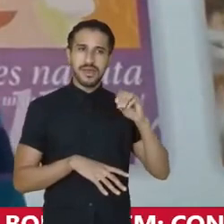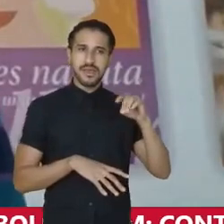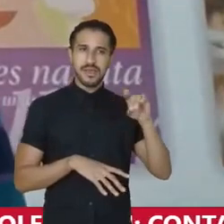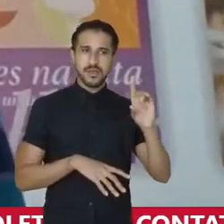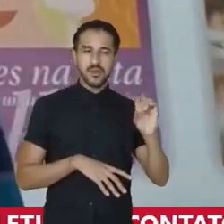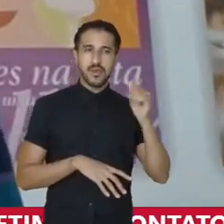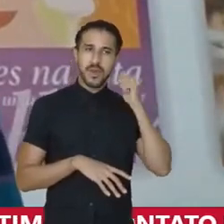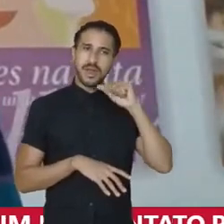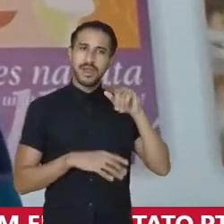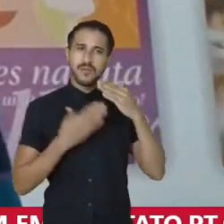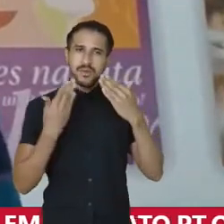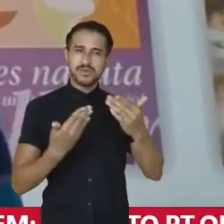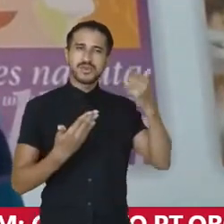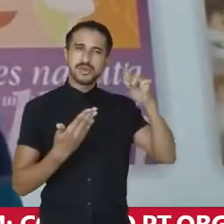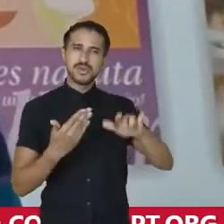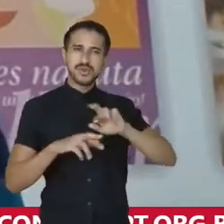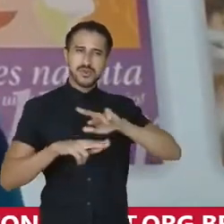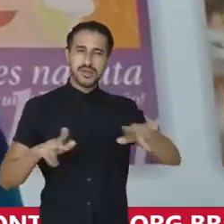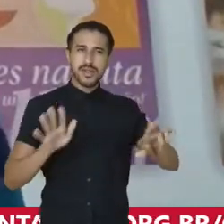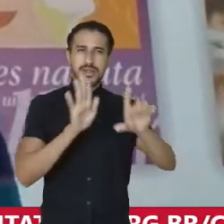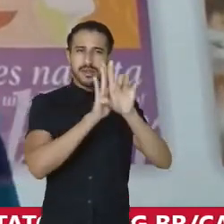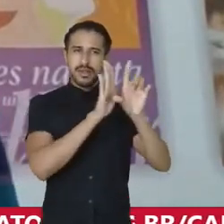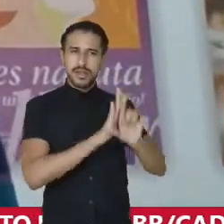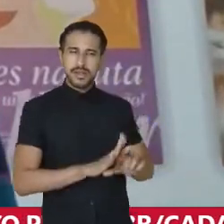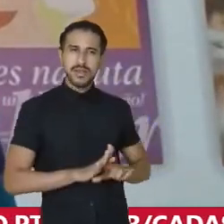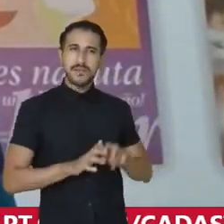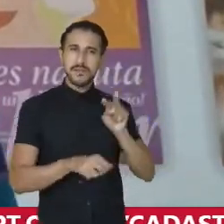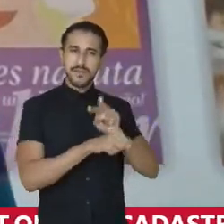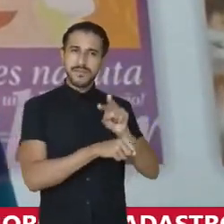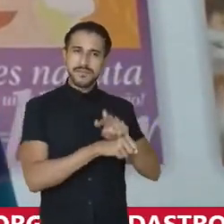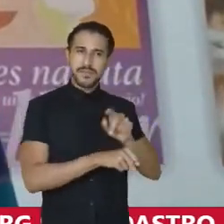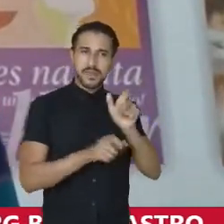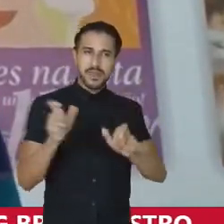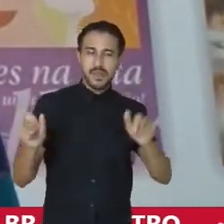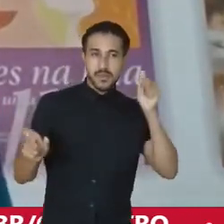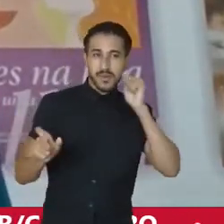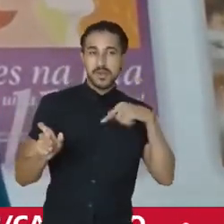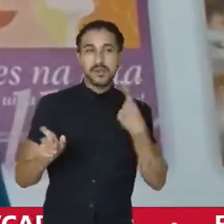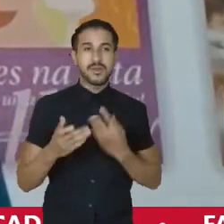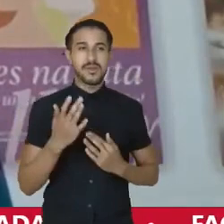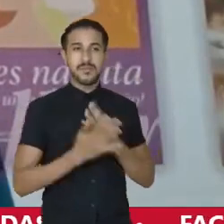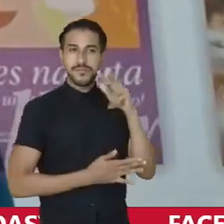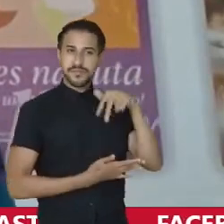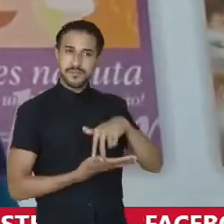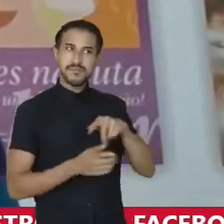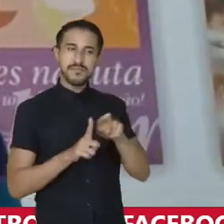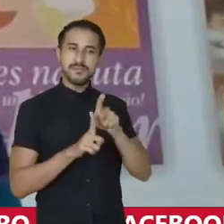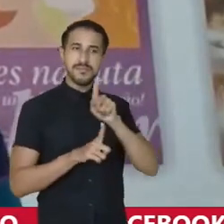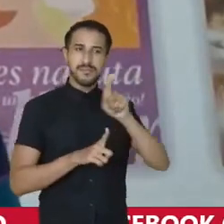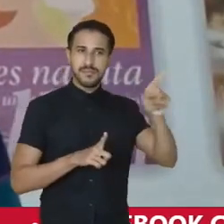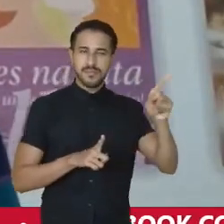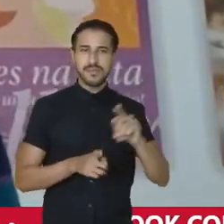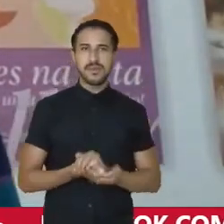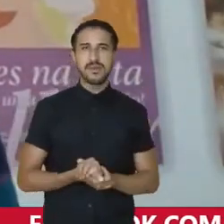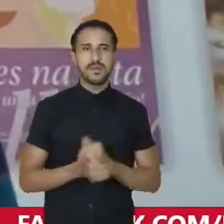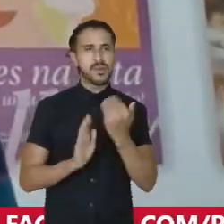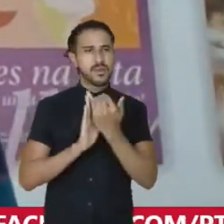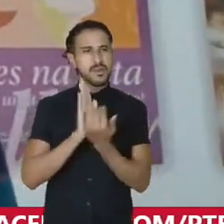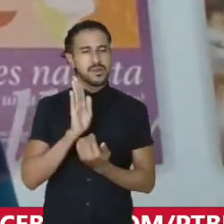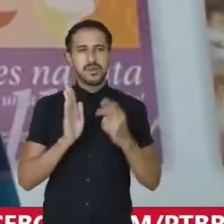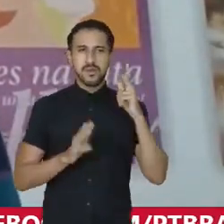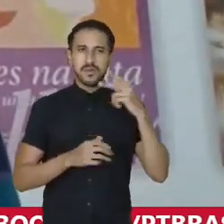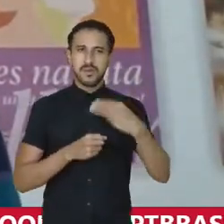reapresentou uma série de legislações de proteção às mulheres que a gente aprovou aqui e lá. O programa